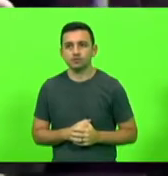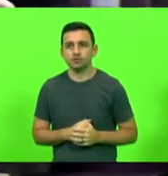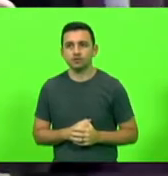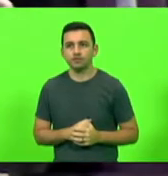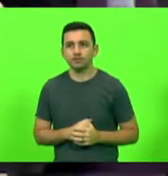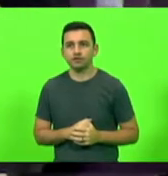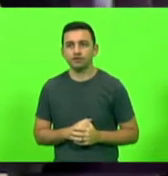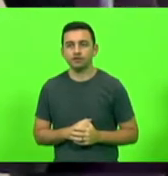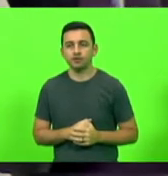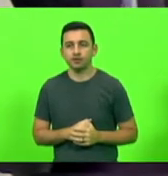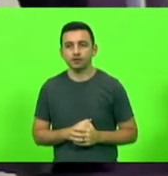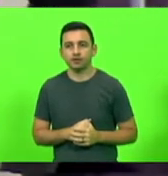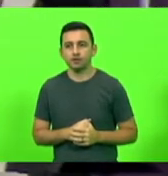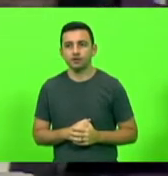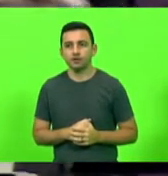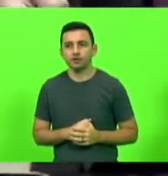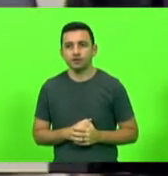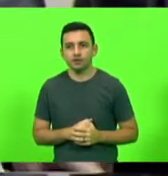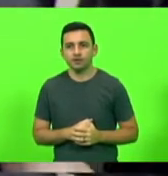bem, Alba?